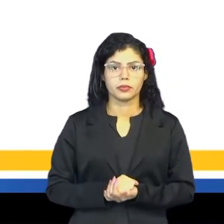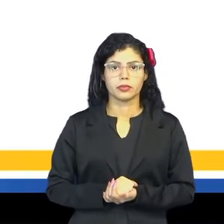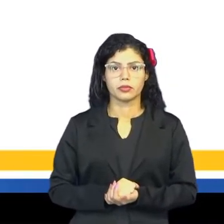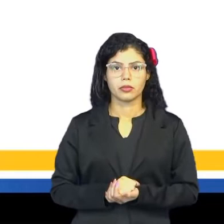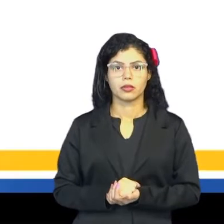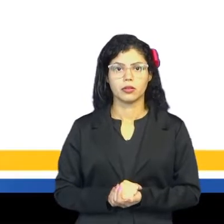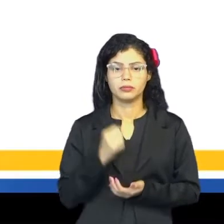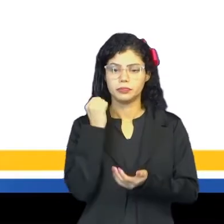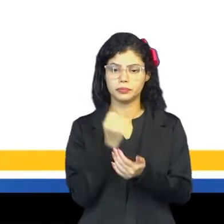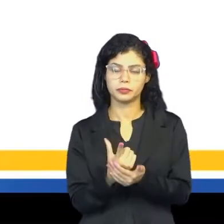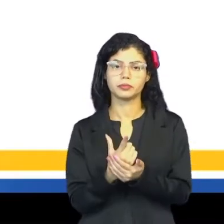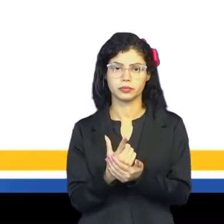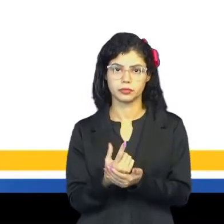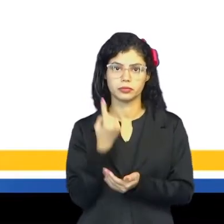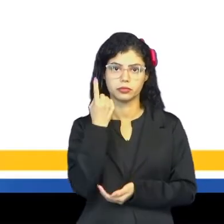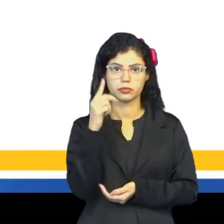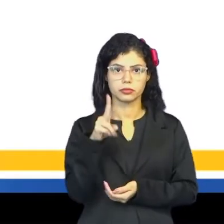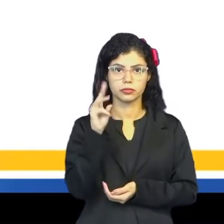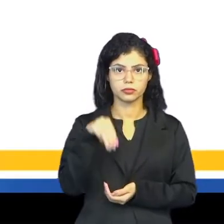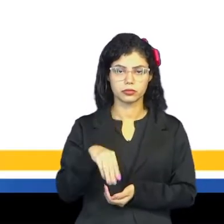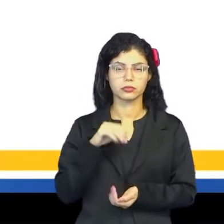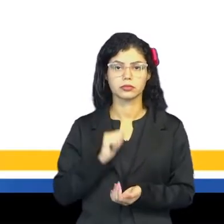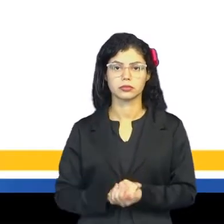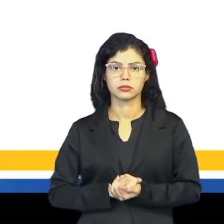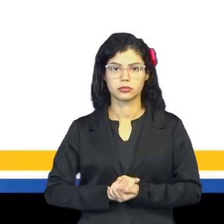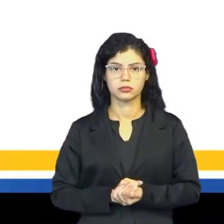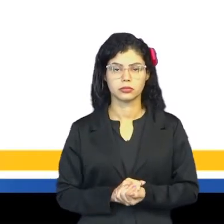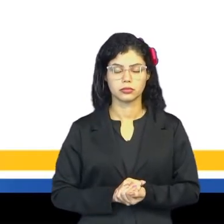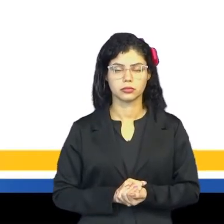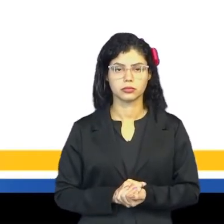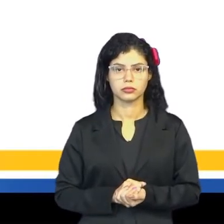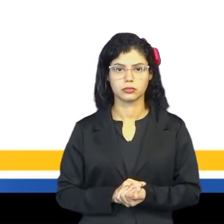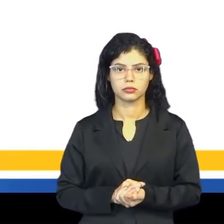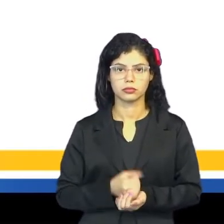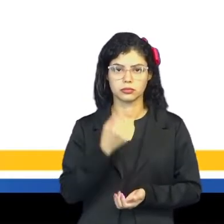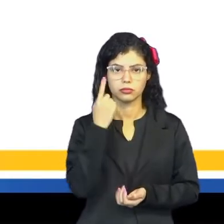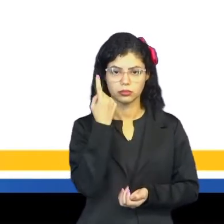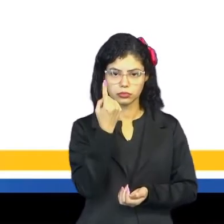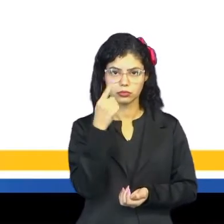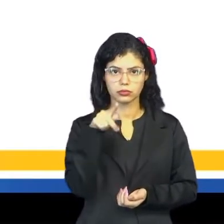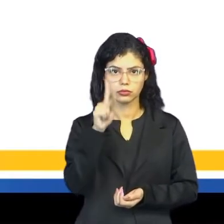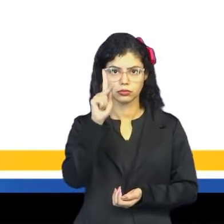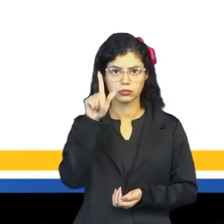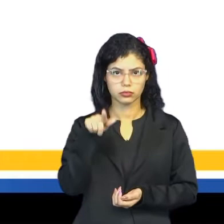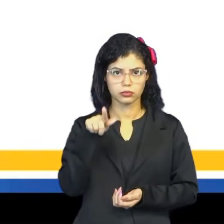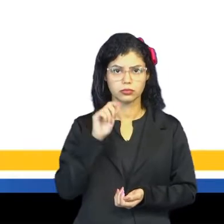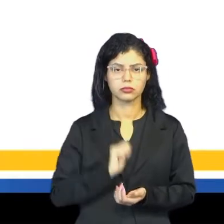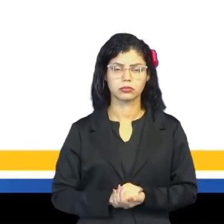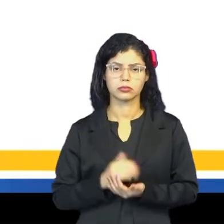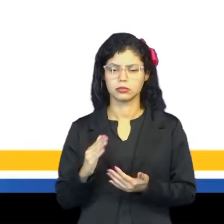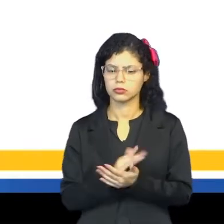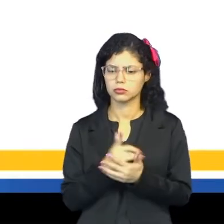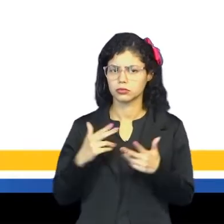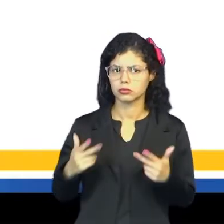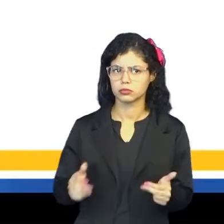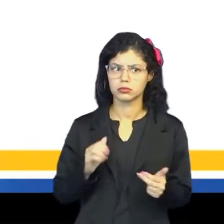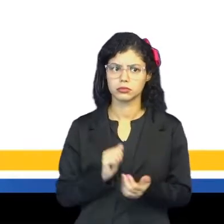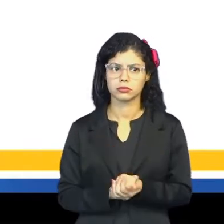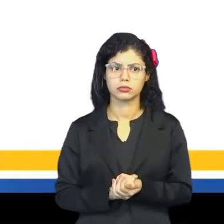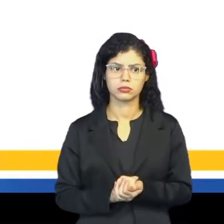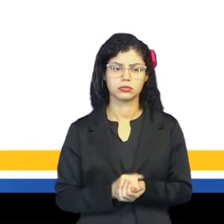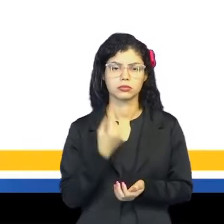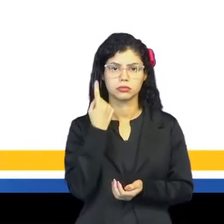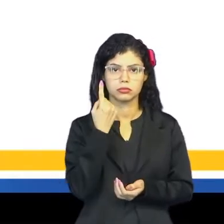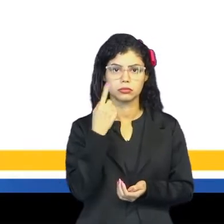ao comprar um quilograma, ou seja, um quilo de alguma coisa, tá? E um